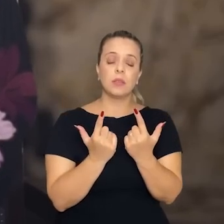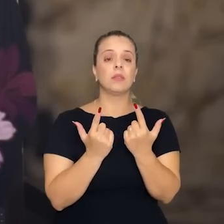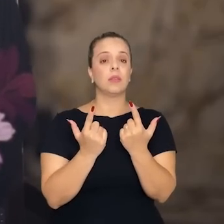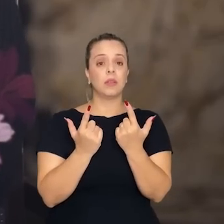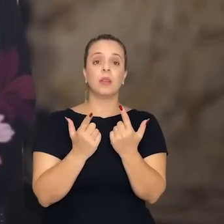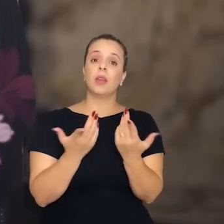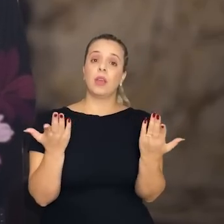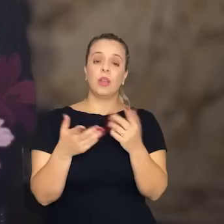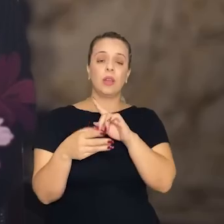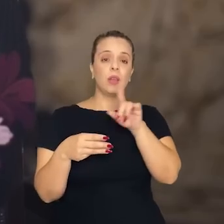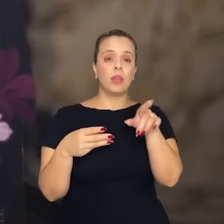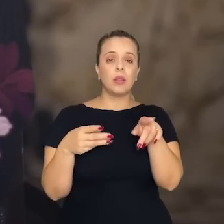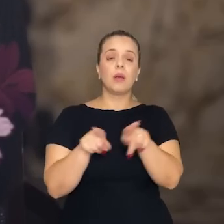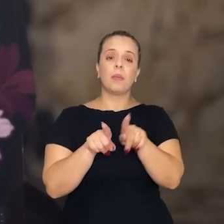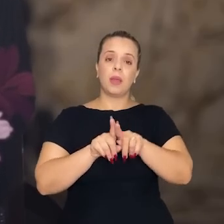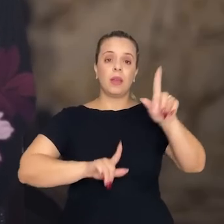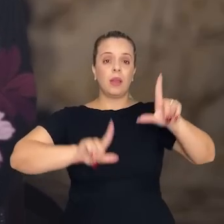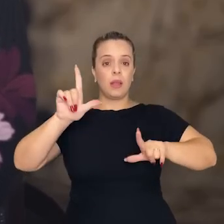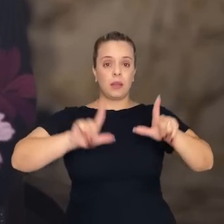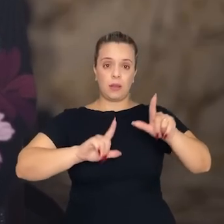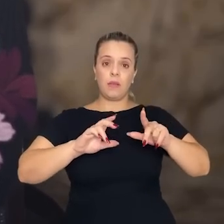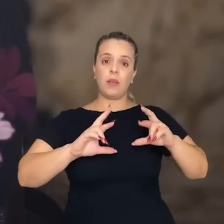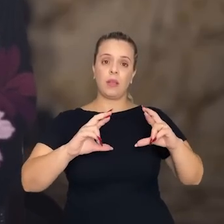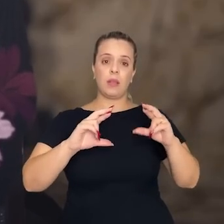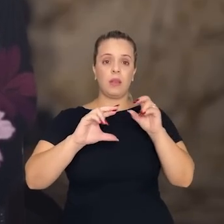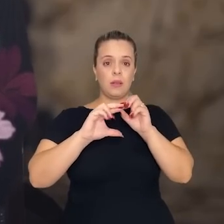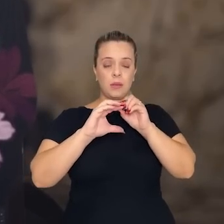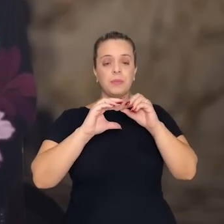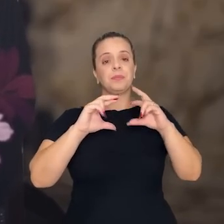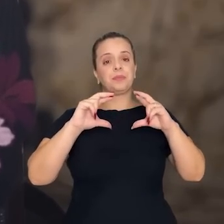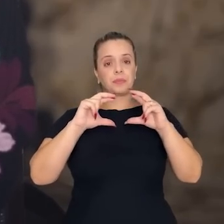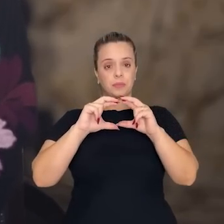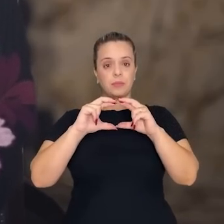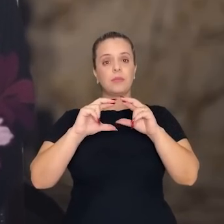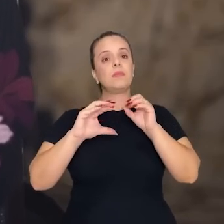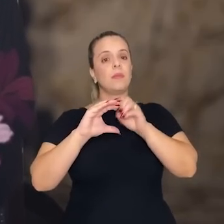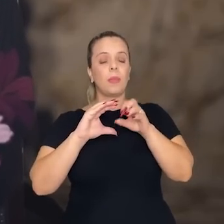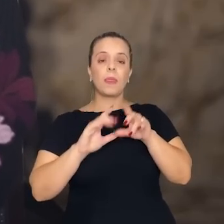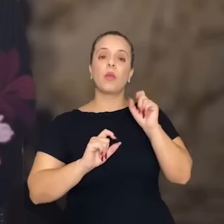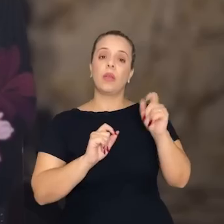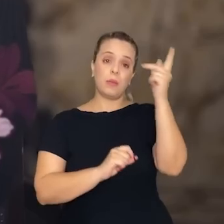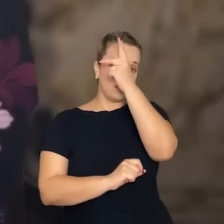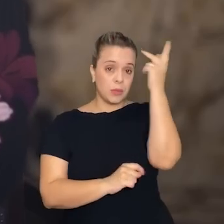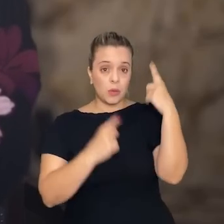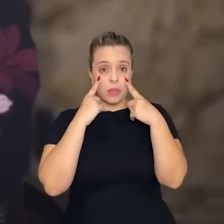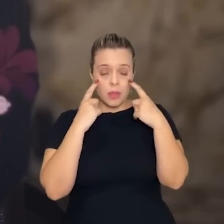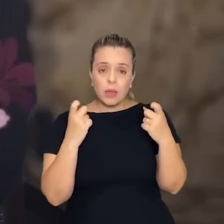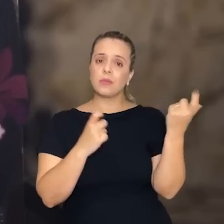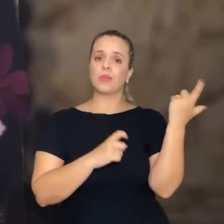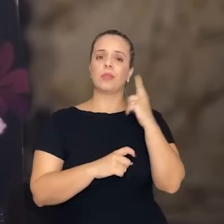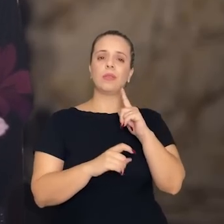e por último a TV Centroamérica, que é uma maneira de você chegar ao público interessado com mais